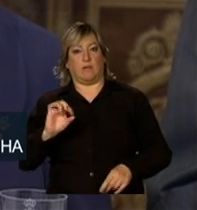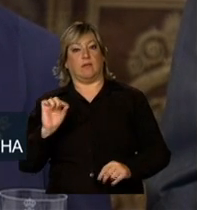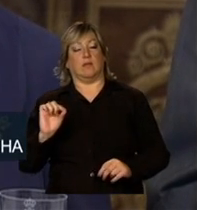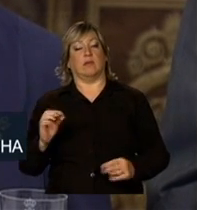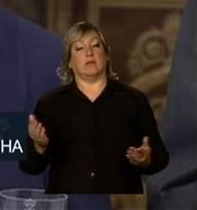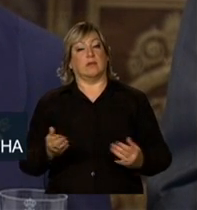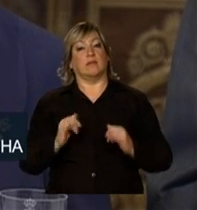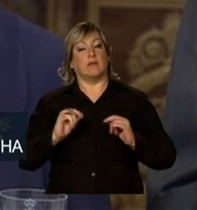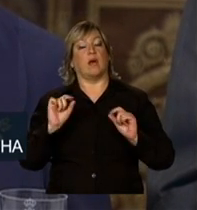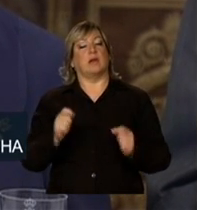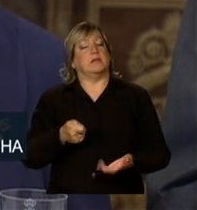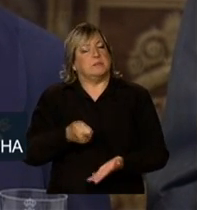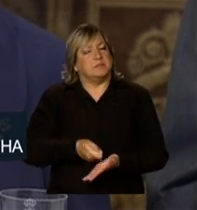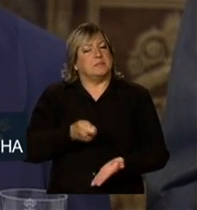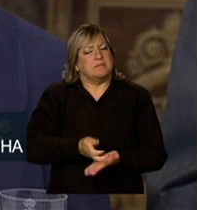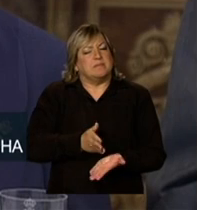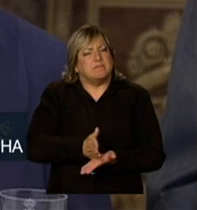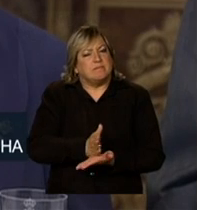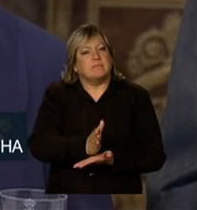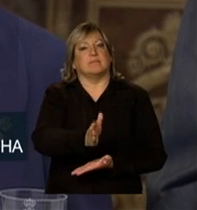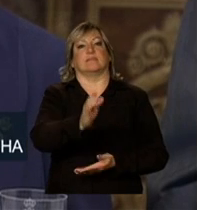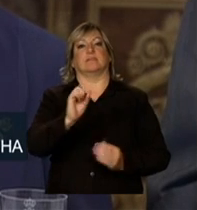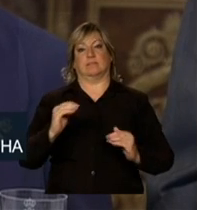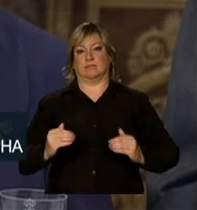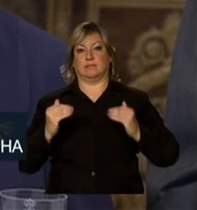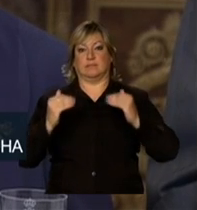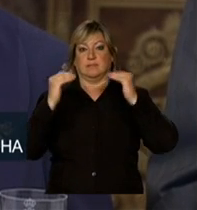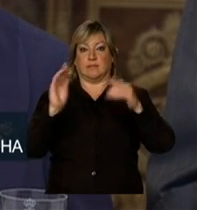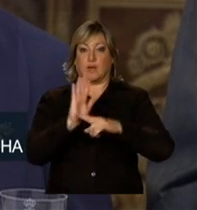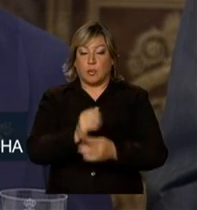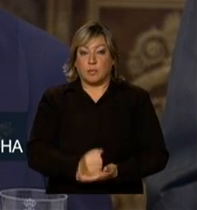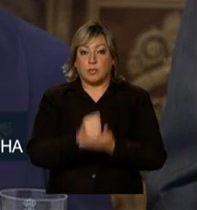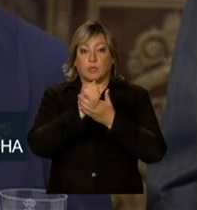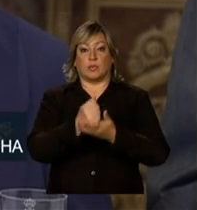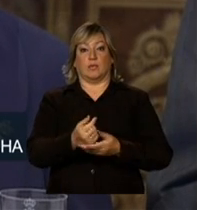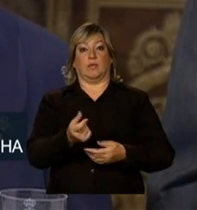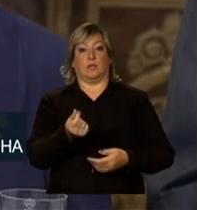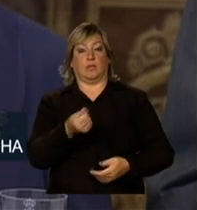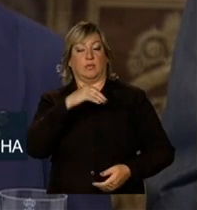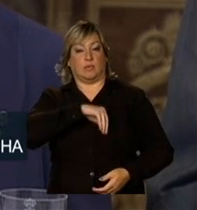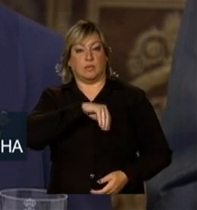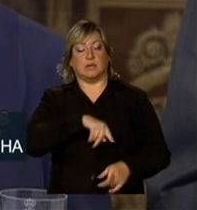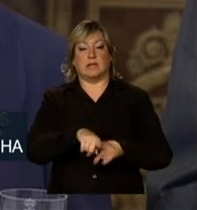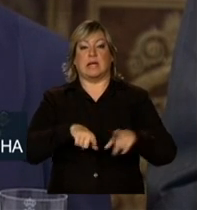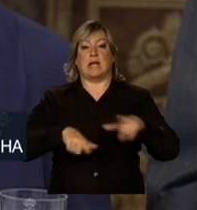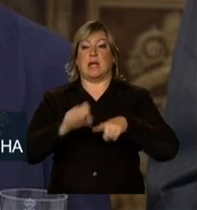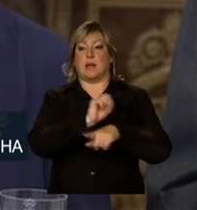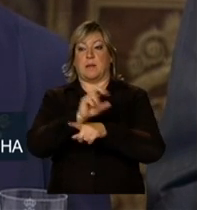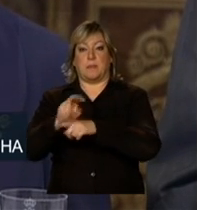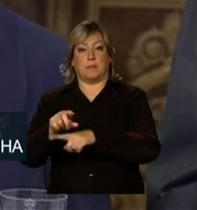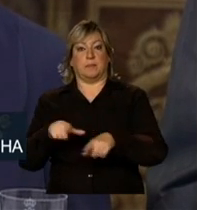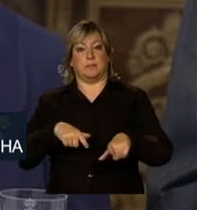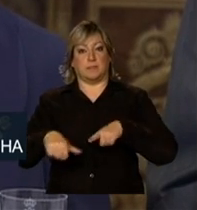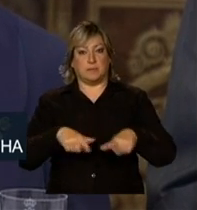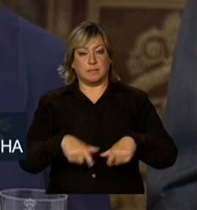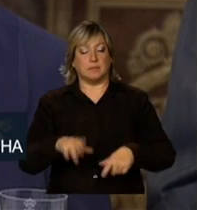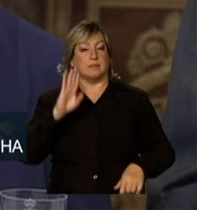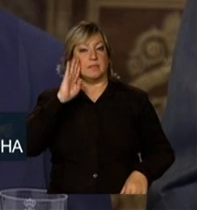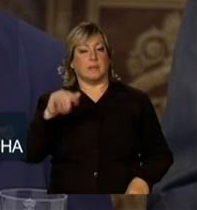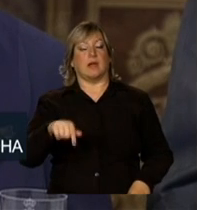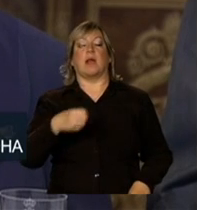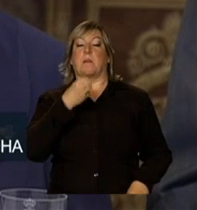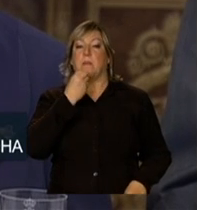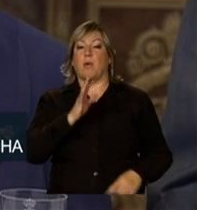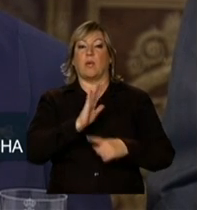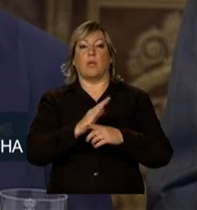recomenda persistir no caminho do crescimento, com proteção da renda e do emprego, elementos indispensáveis para o êxito